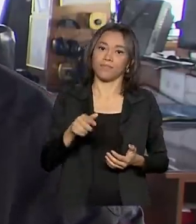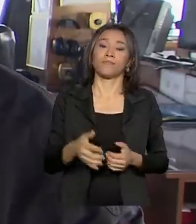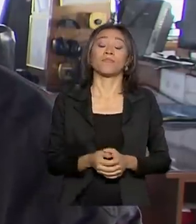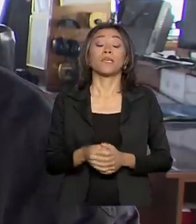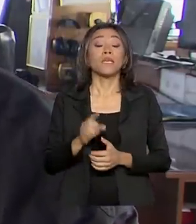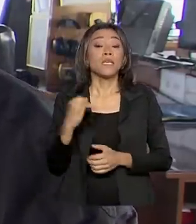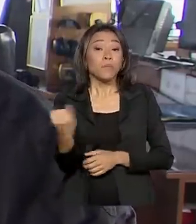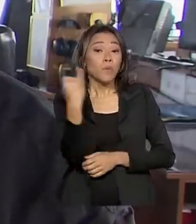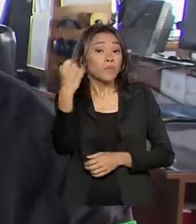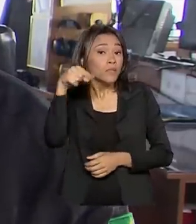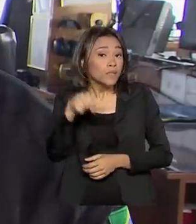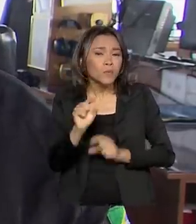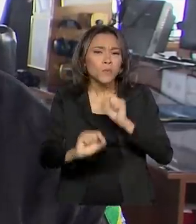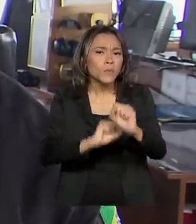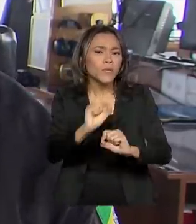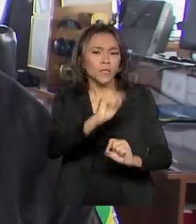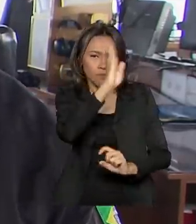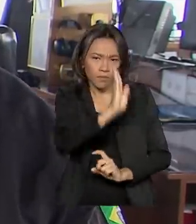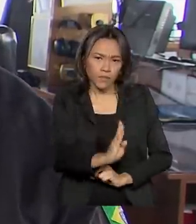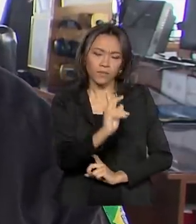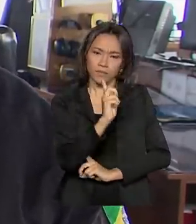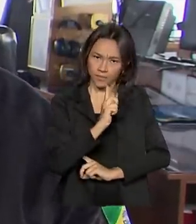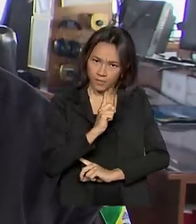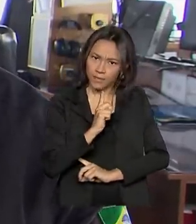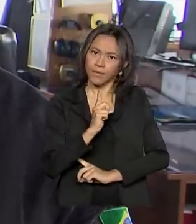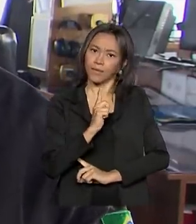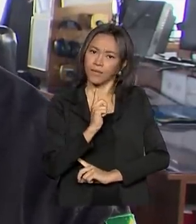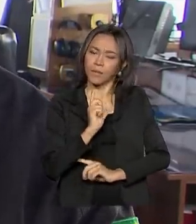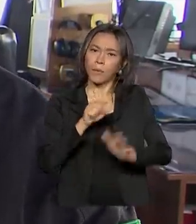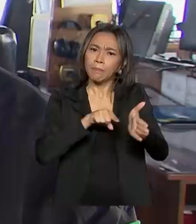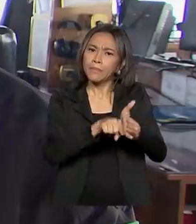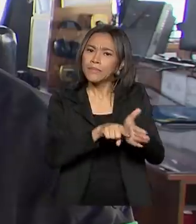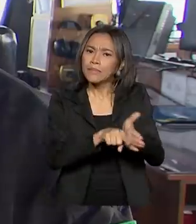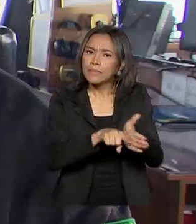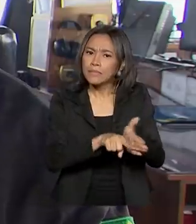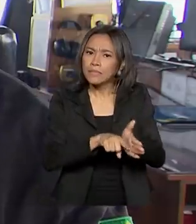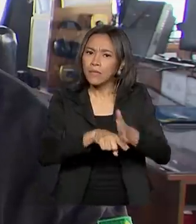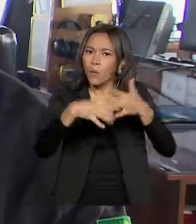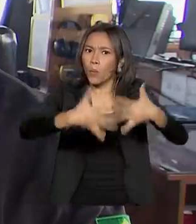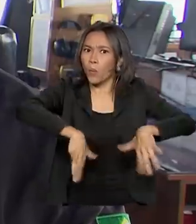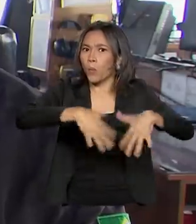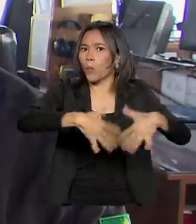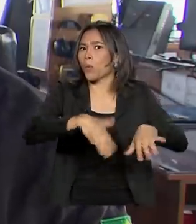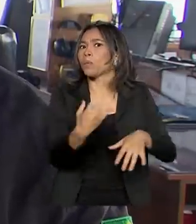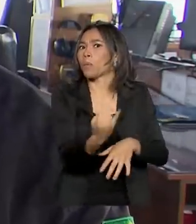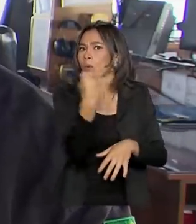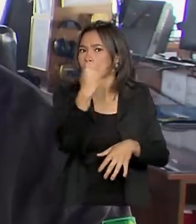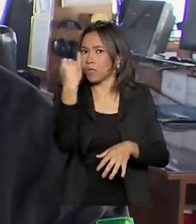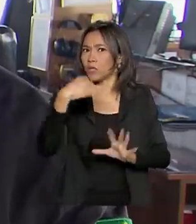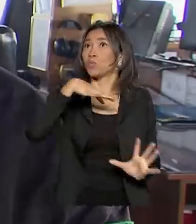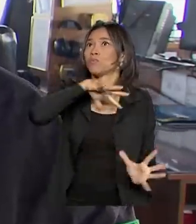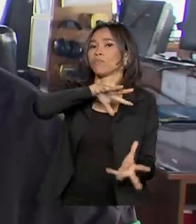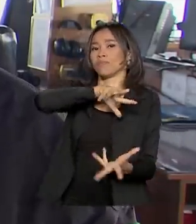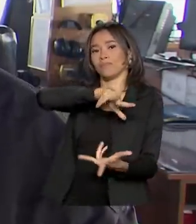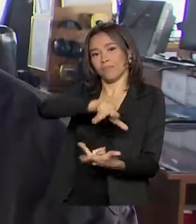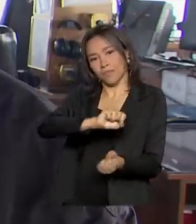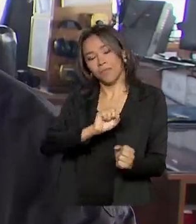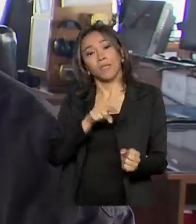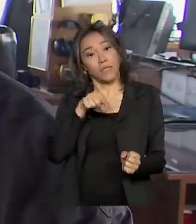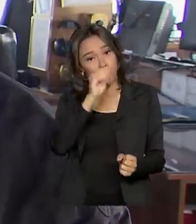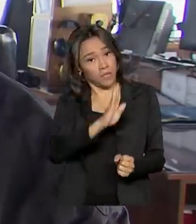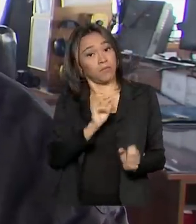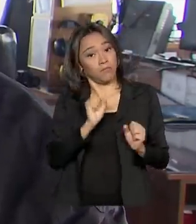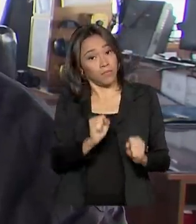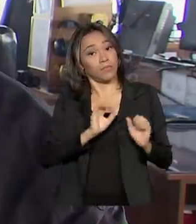disso é fazer com que o Brasil tenha uma pesquisa de relevância no cenário internacional e possa participar